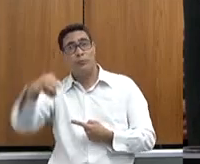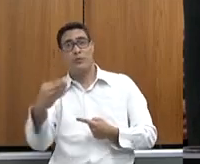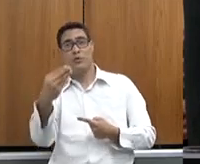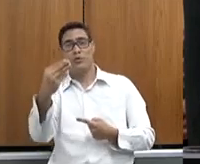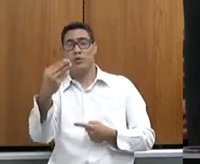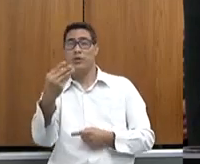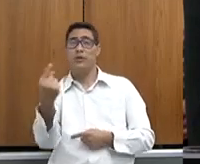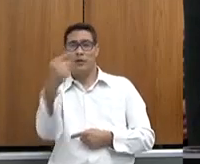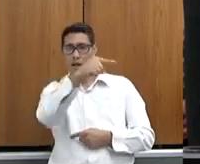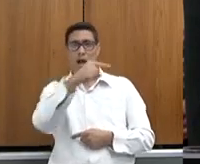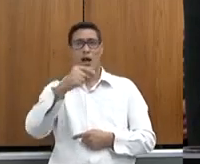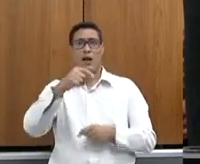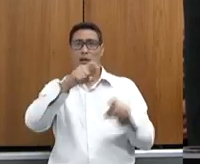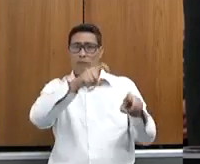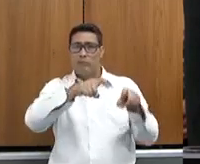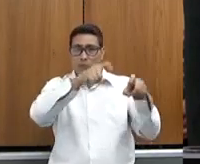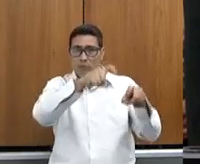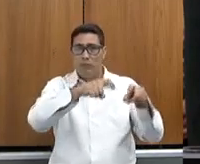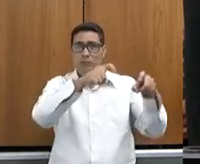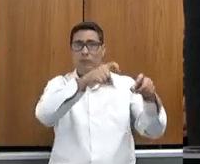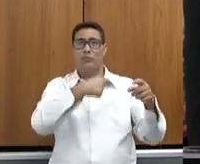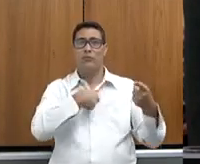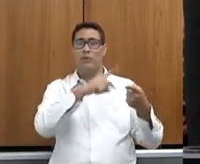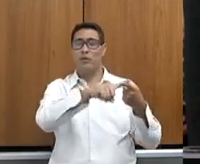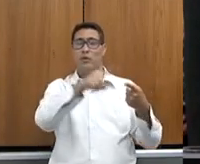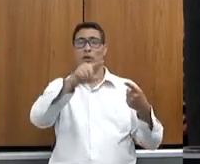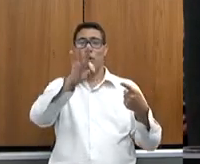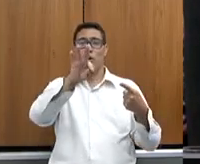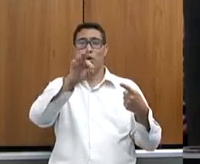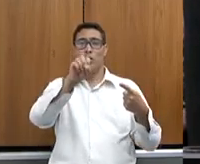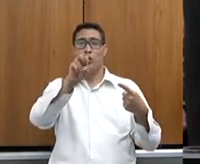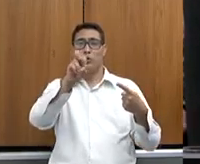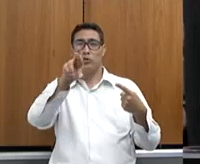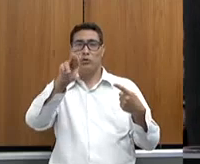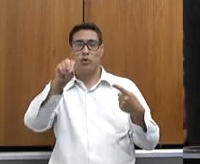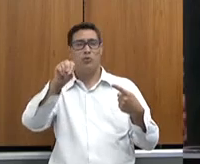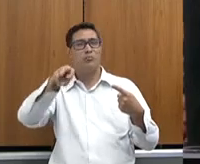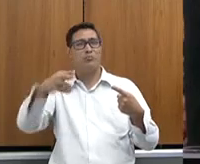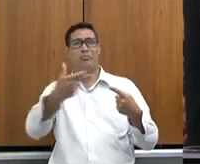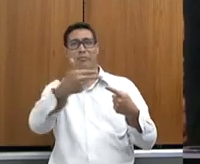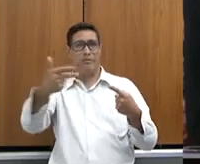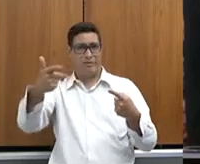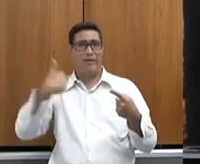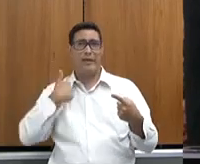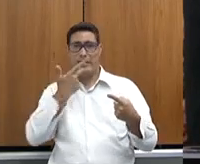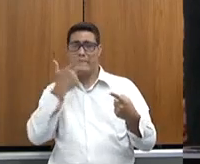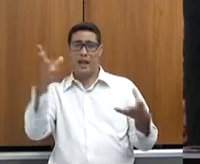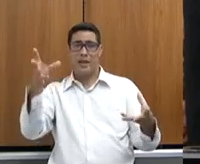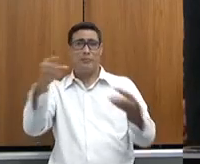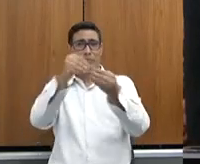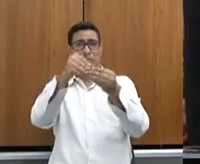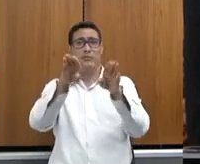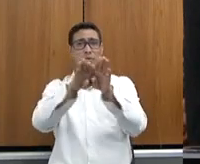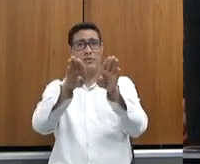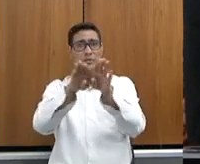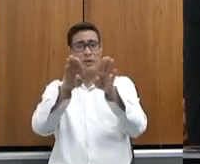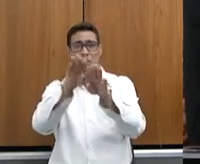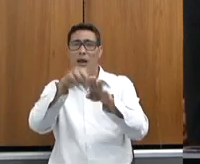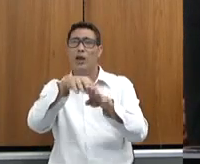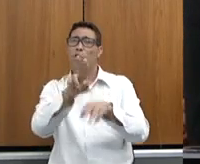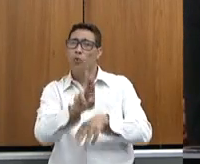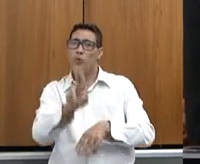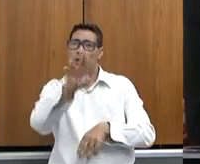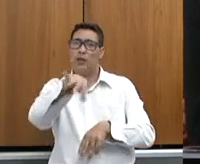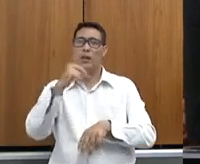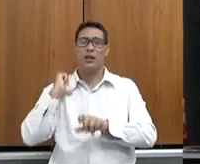ditado, é touro de milhão e vaca de tostão. Você faz um gadão. E nós estamos implementando isso aqui com essa genética para os